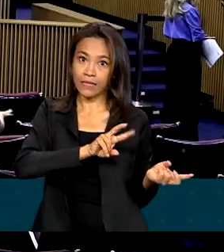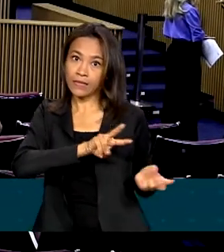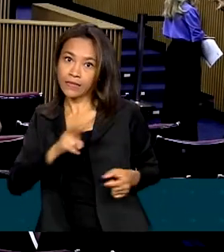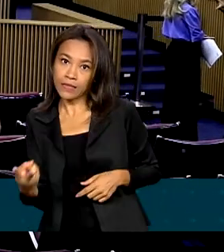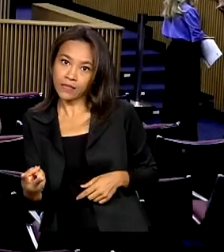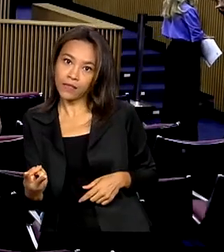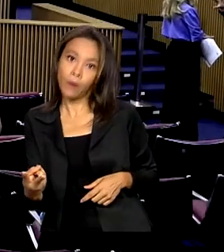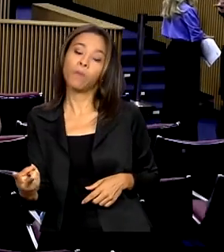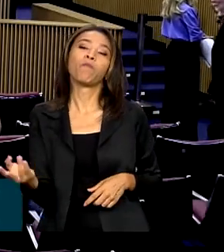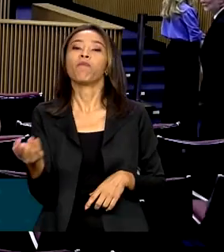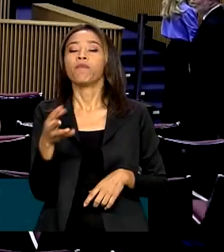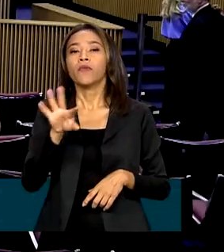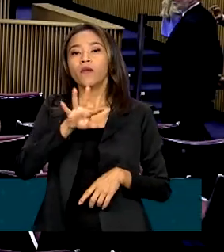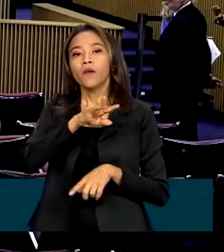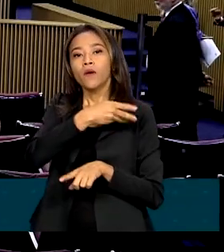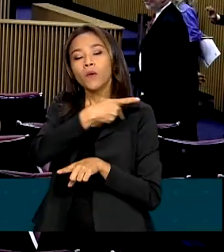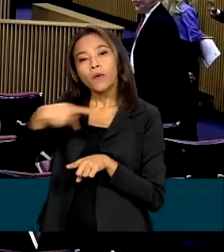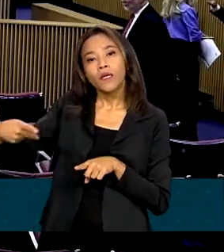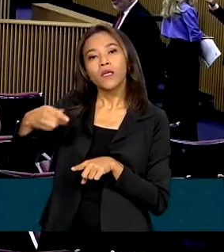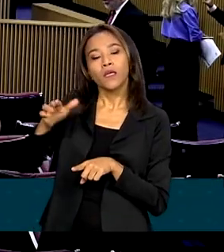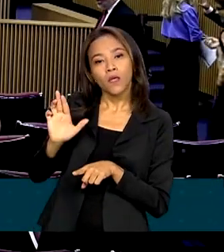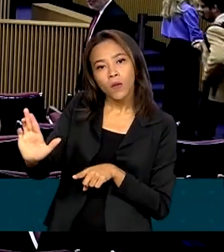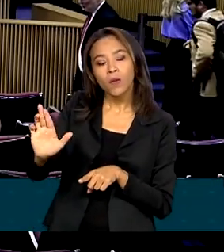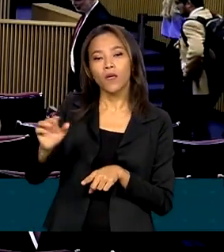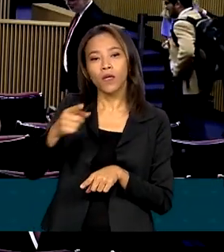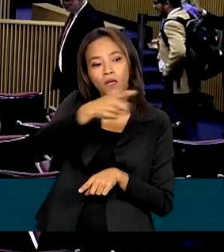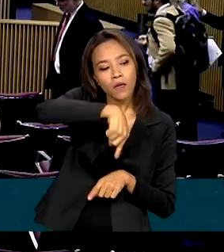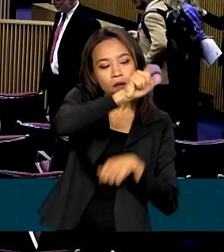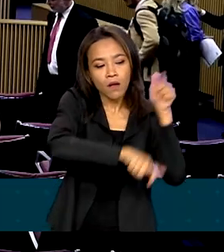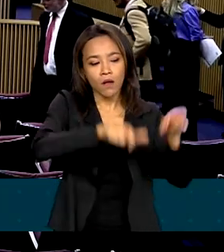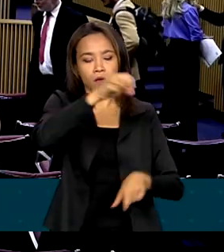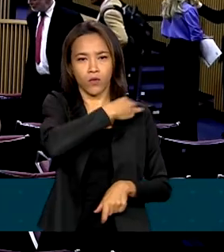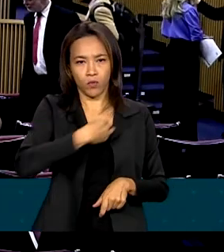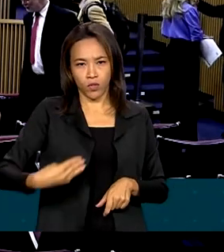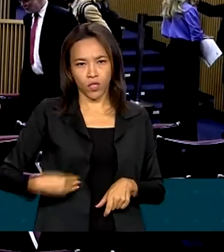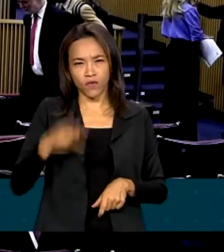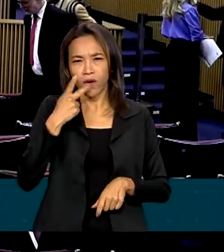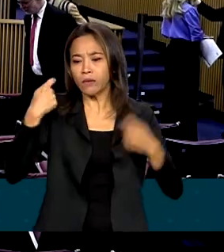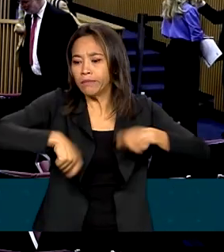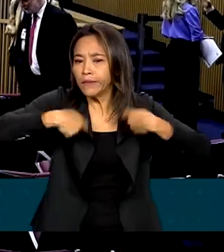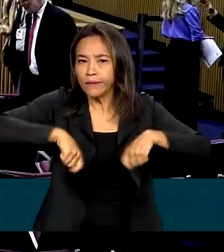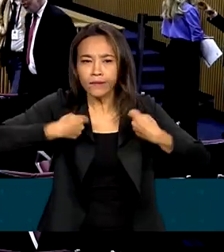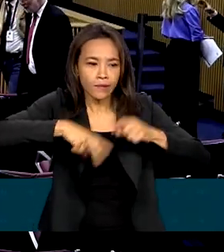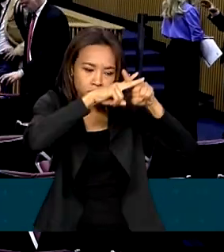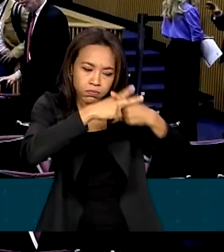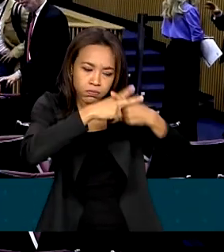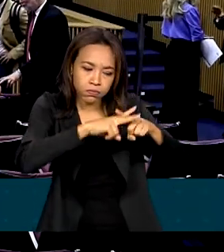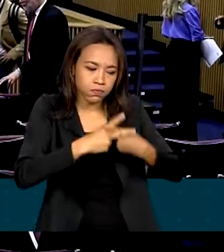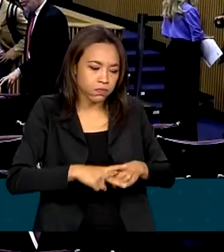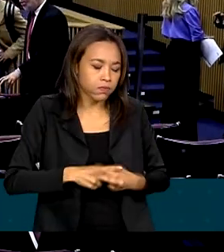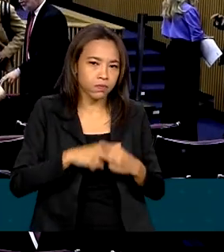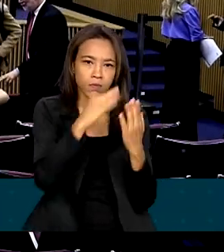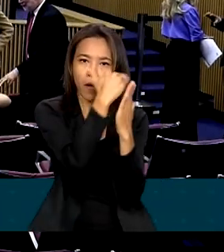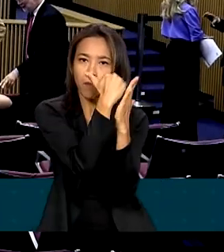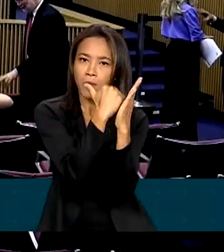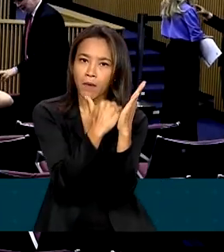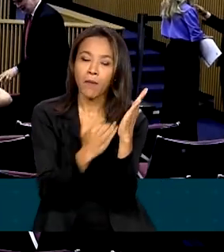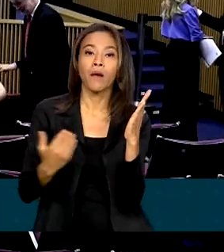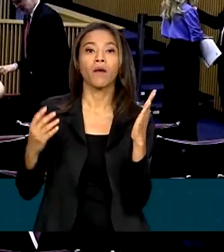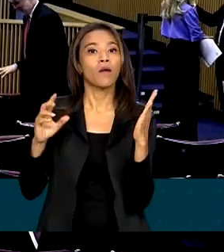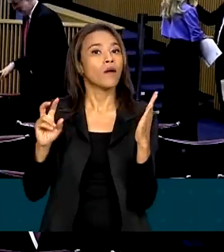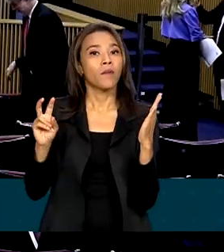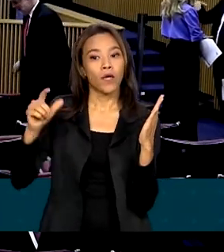Lula quanto os ministros falaram sobre a necessidade de atualizar o Cadastro Único para fazer com que o Bolsa